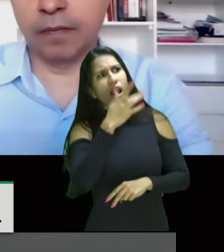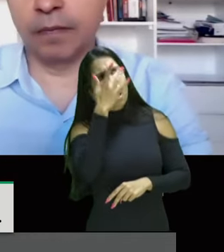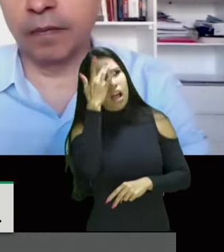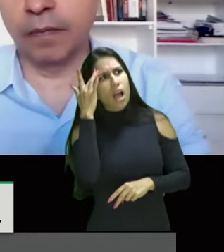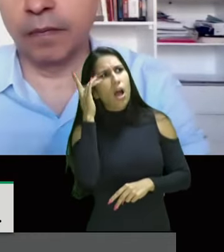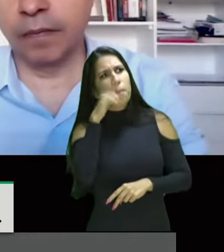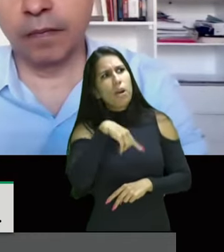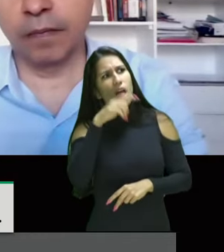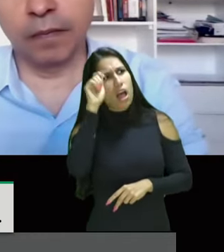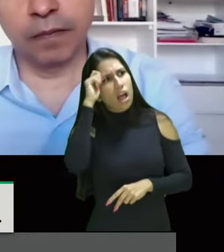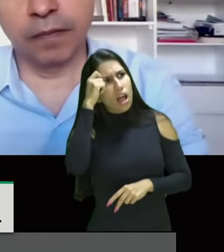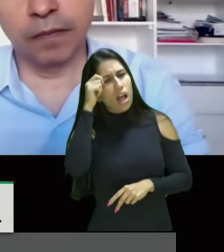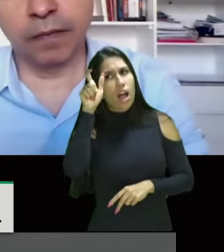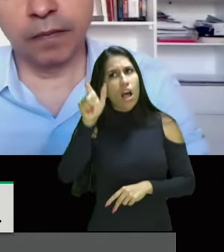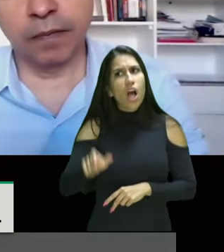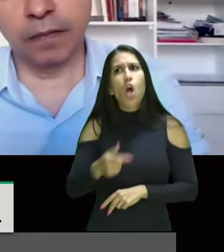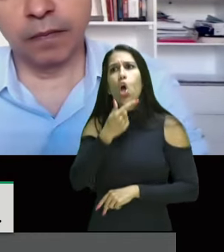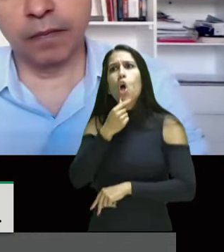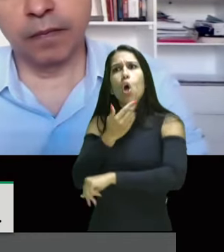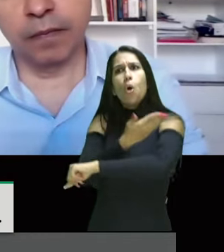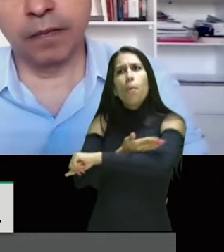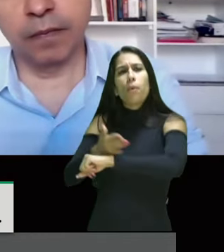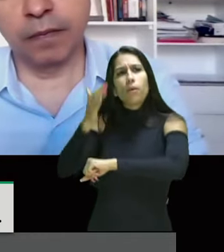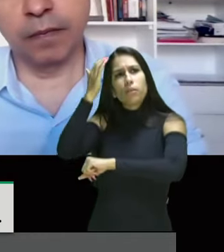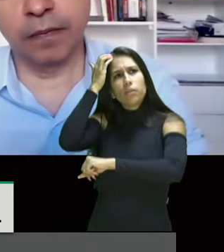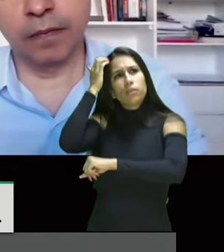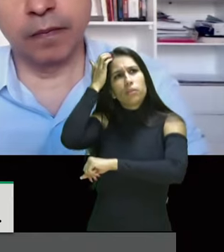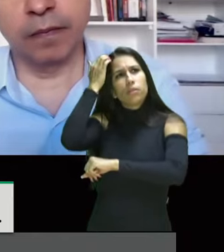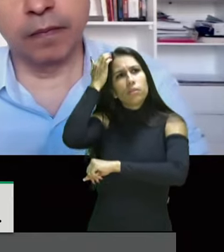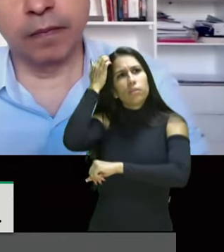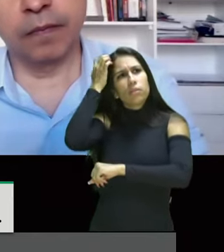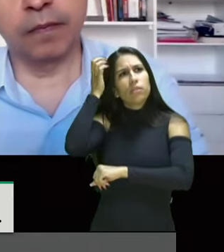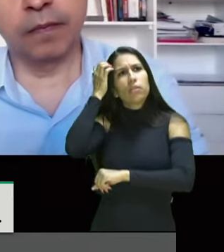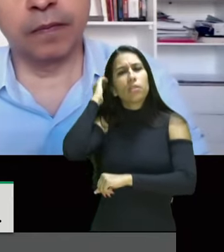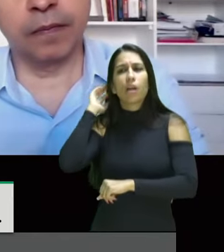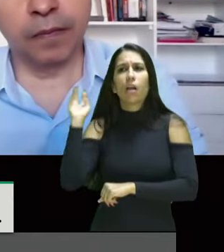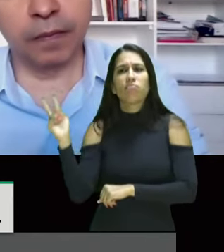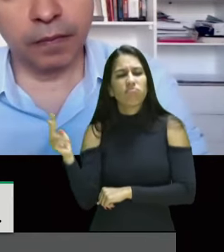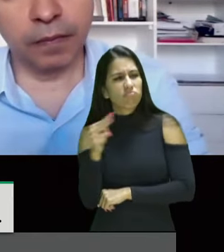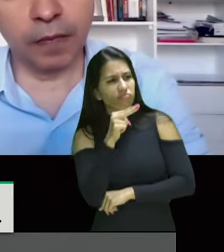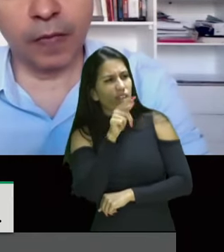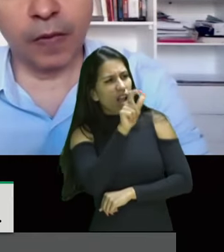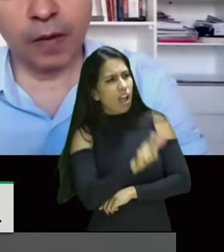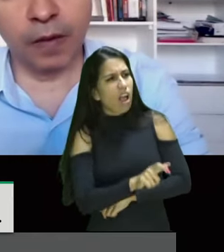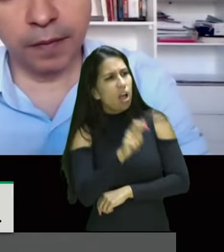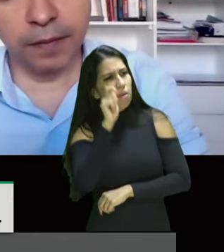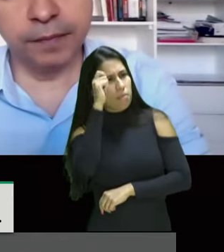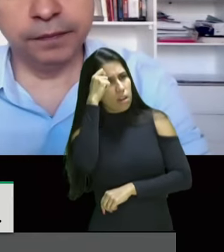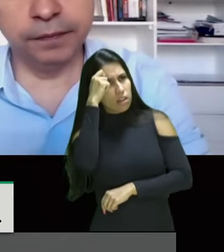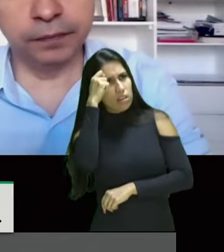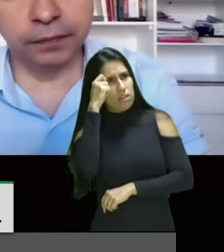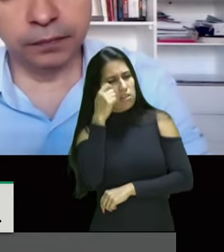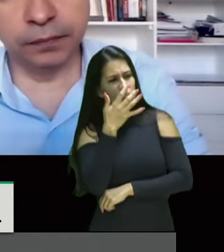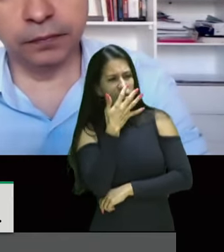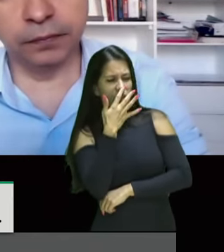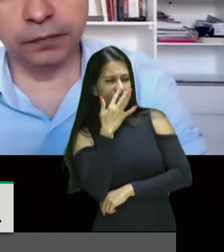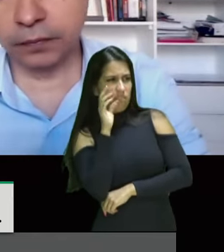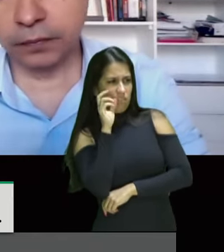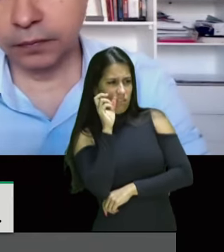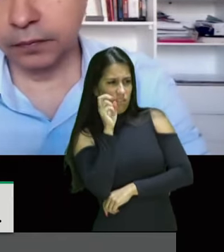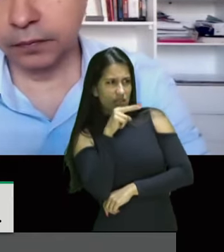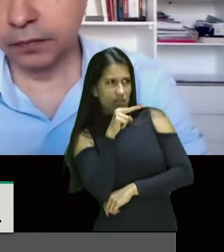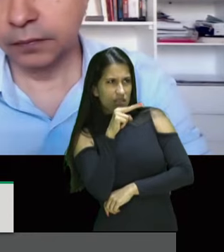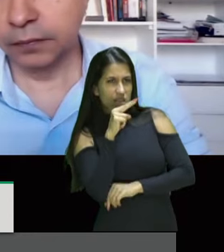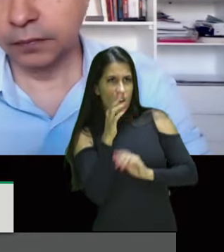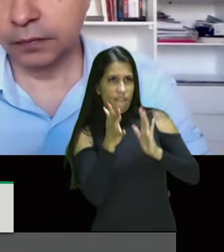negra e esse homem for um homem branco eles olham para a nossa cara de um jeito com